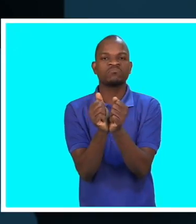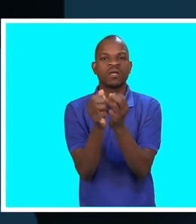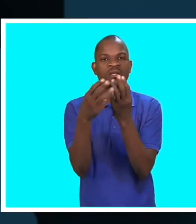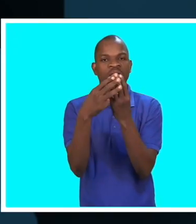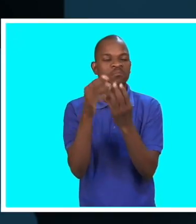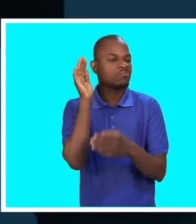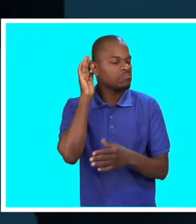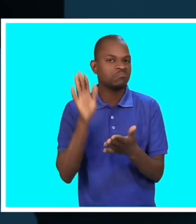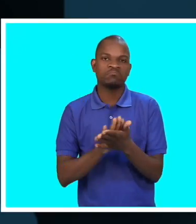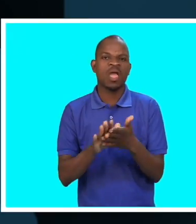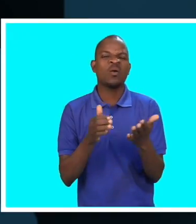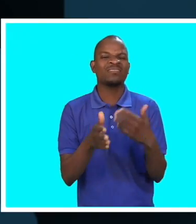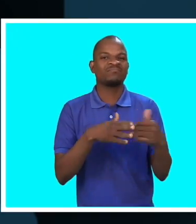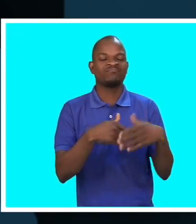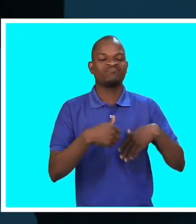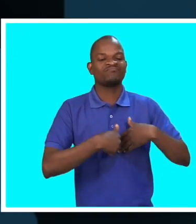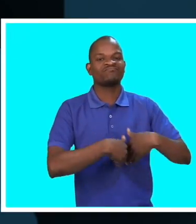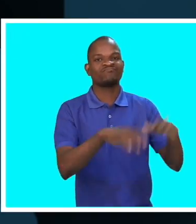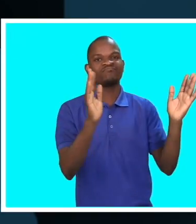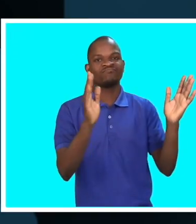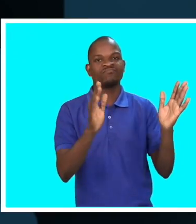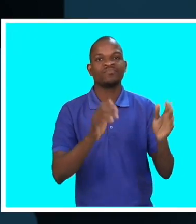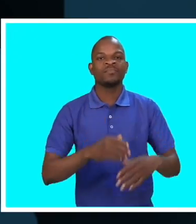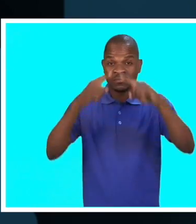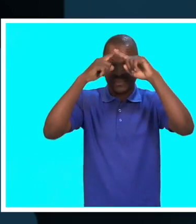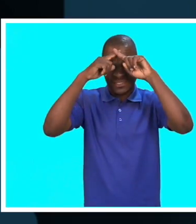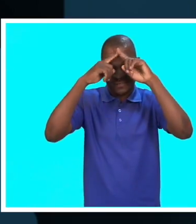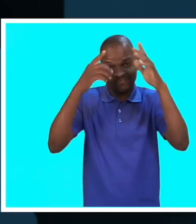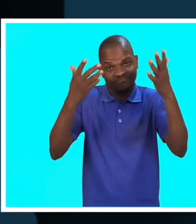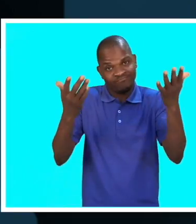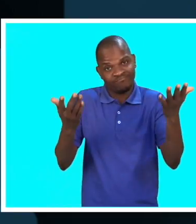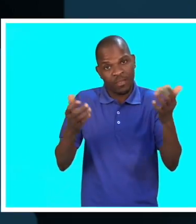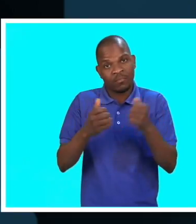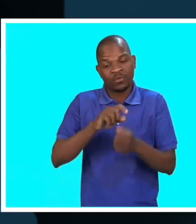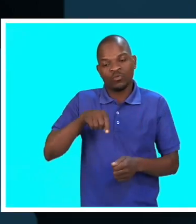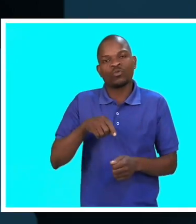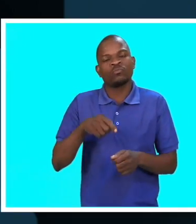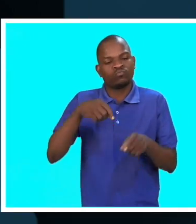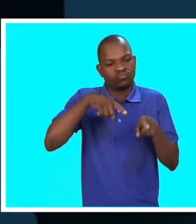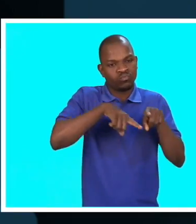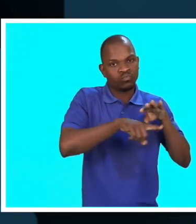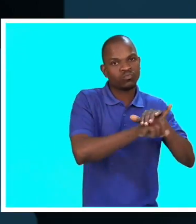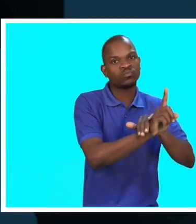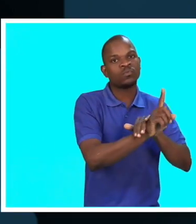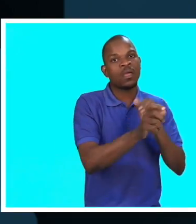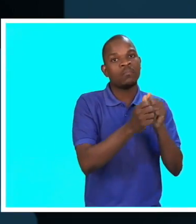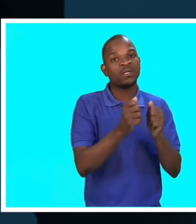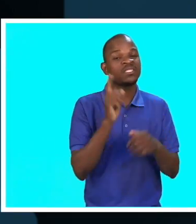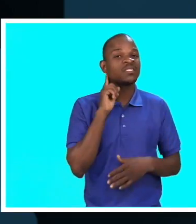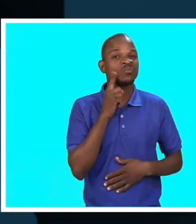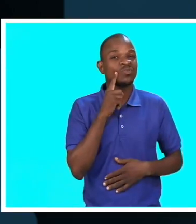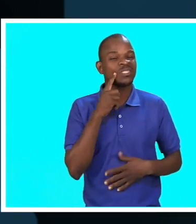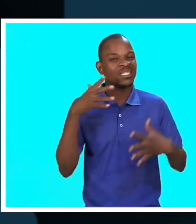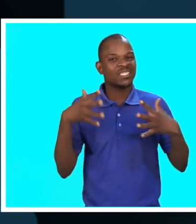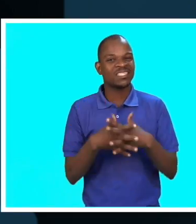presos. Acaba se deixando assim, normalmente, como não tivesse acontecido nada. A polícia, não só vamos deixar, mas nunca tivemos desfecho, certo?